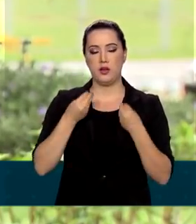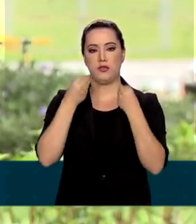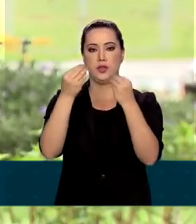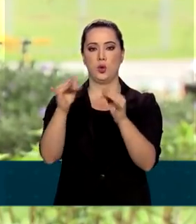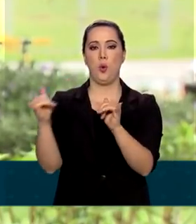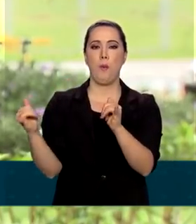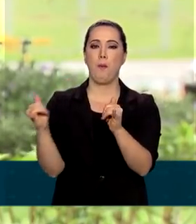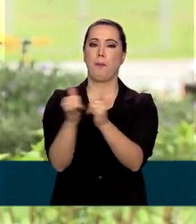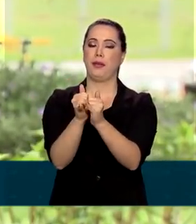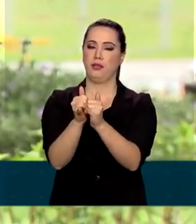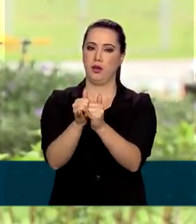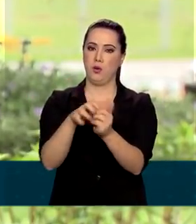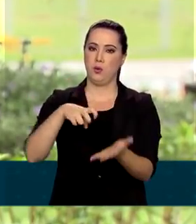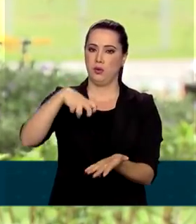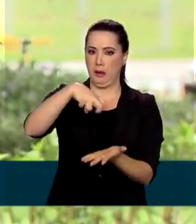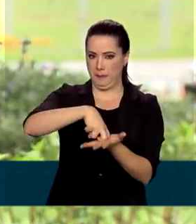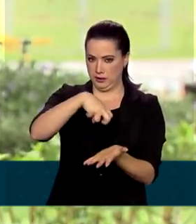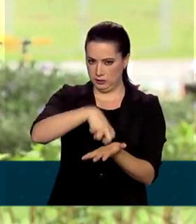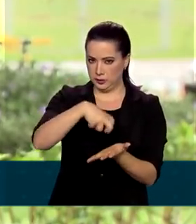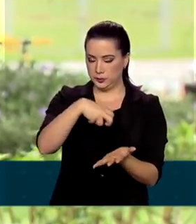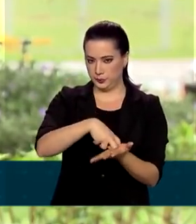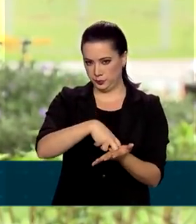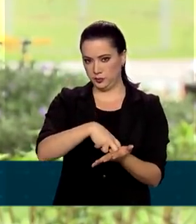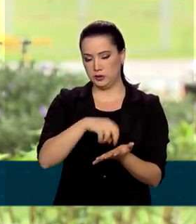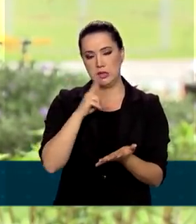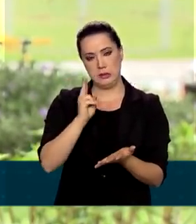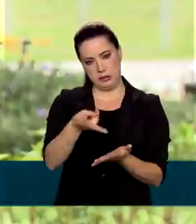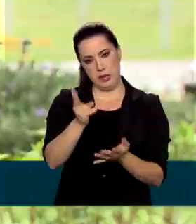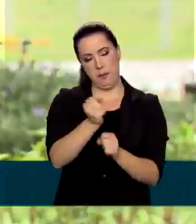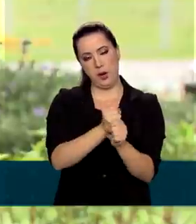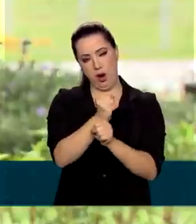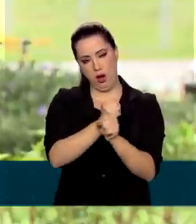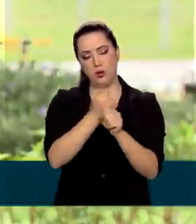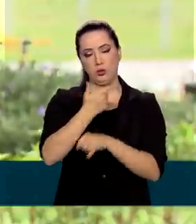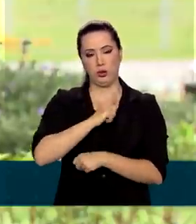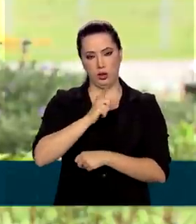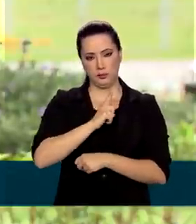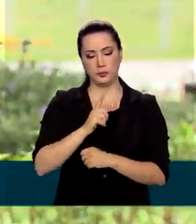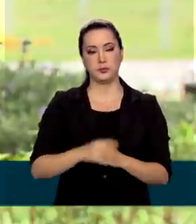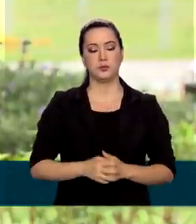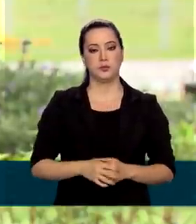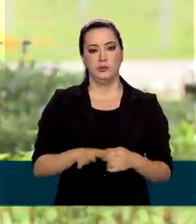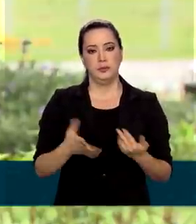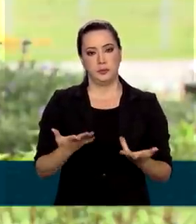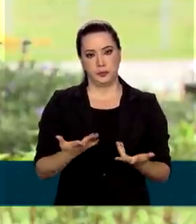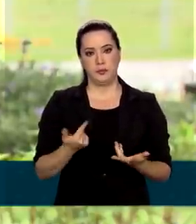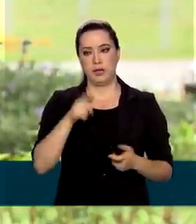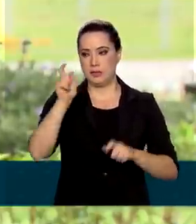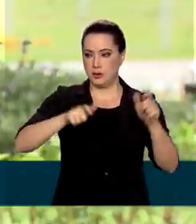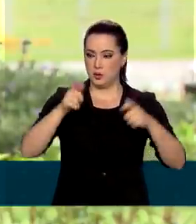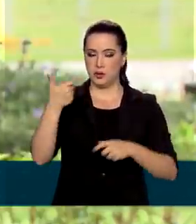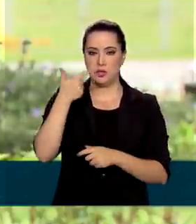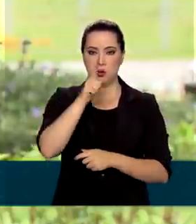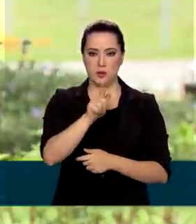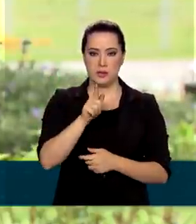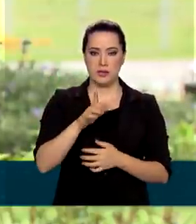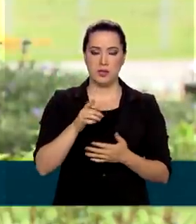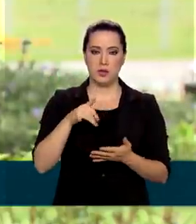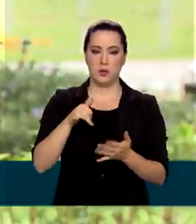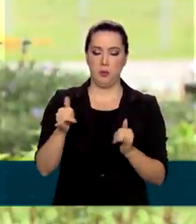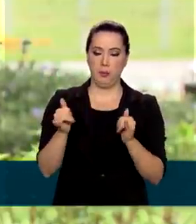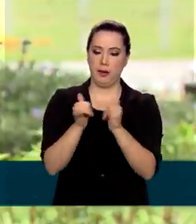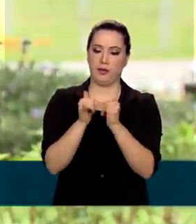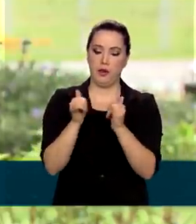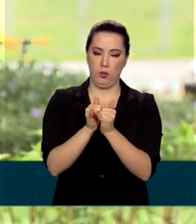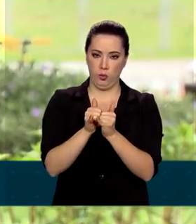um perdão da pena que costuma ser concedido todos os anos nessa época. Entre os beneficiados pelo indulto estão os